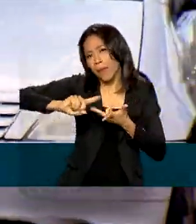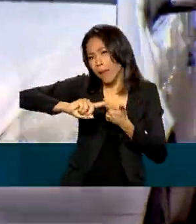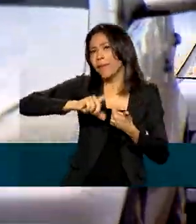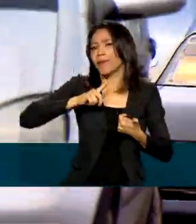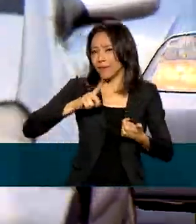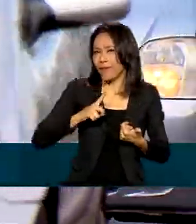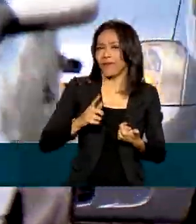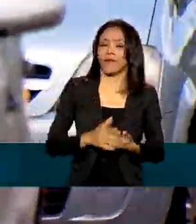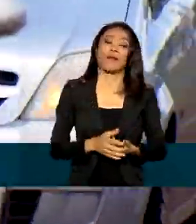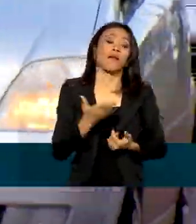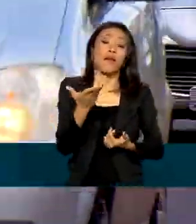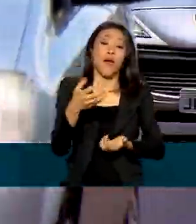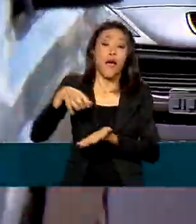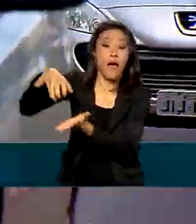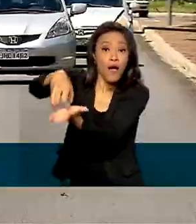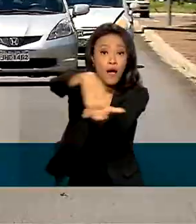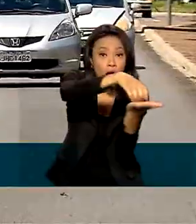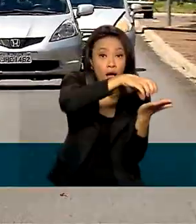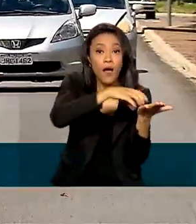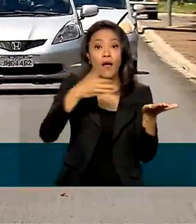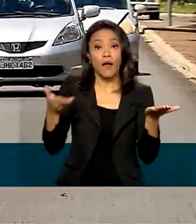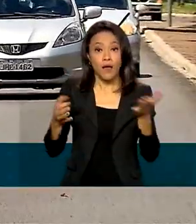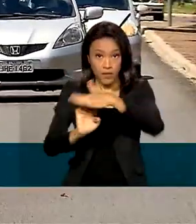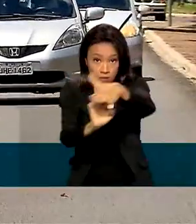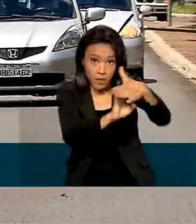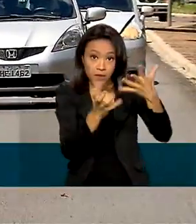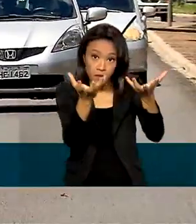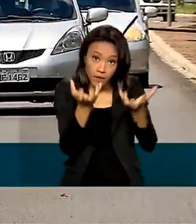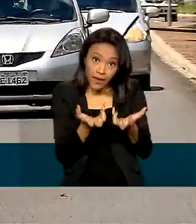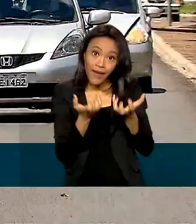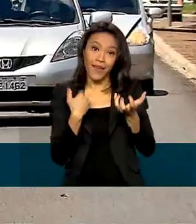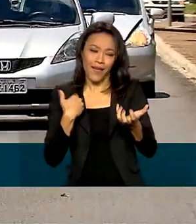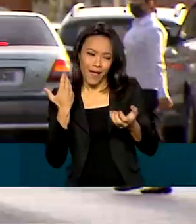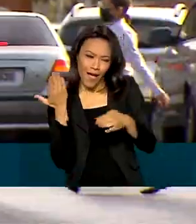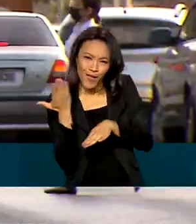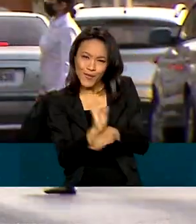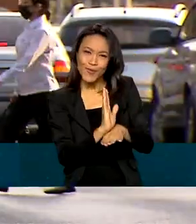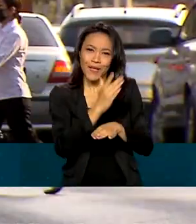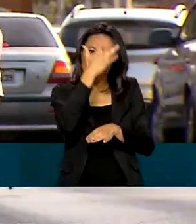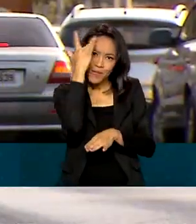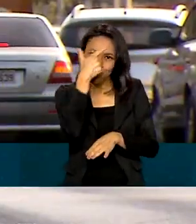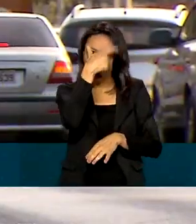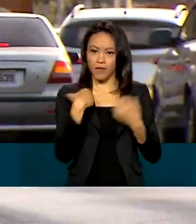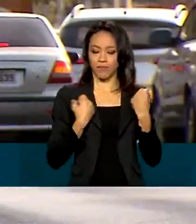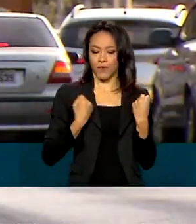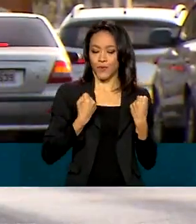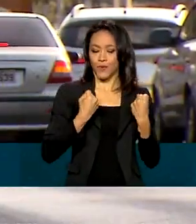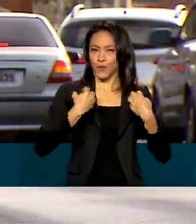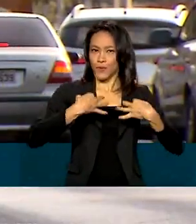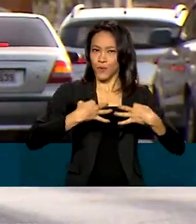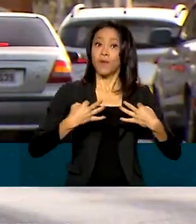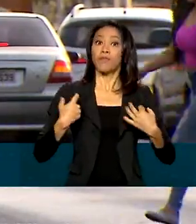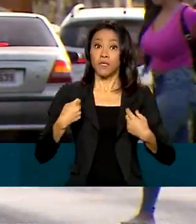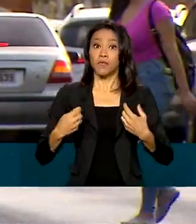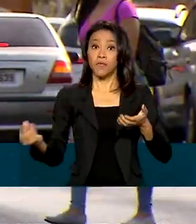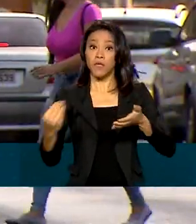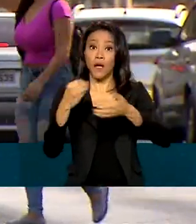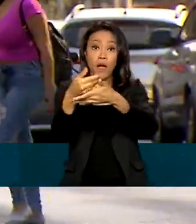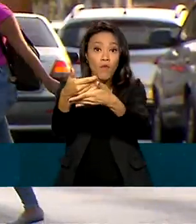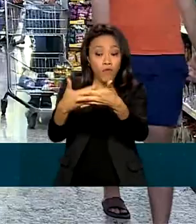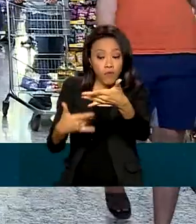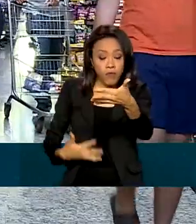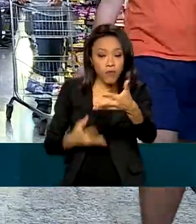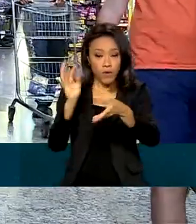empresa ou órgão que quiser oferecer vantagens aos motoristas cuidadosos deve preencher um formulário no site da